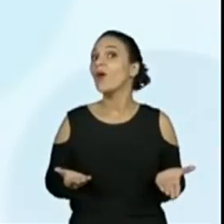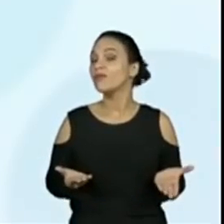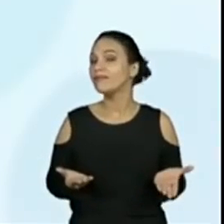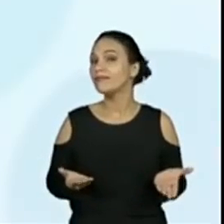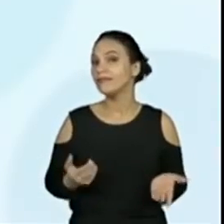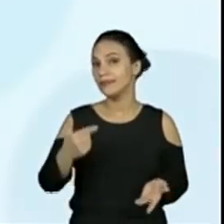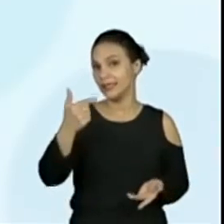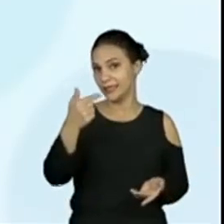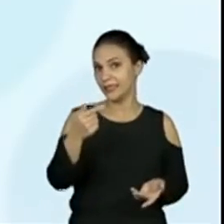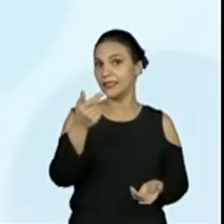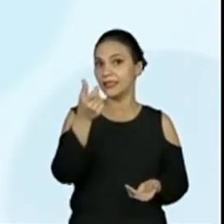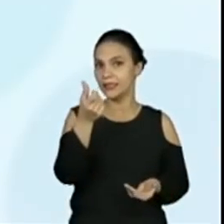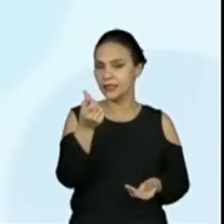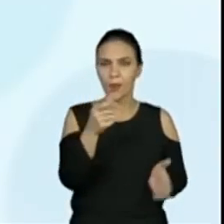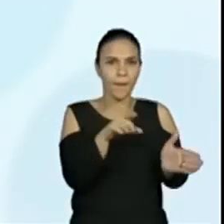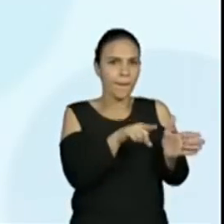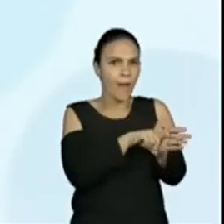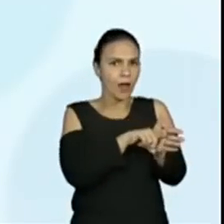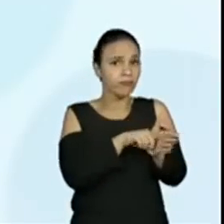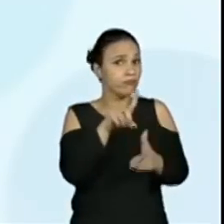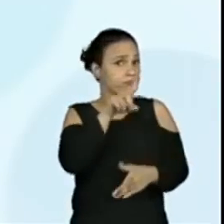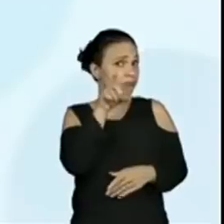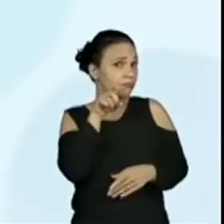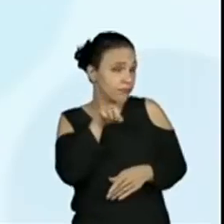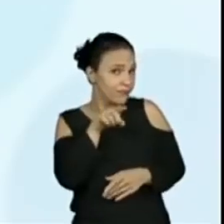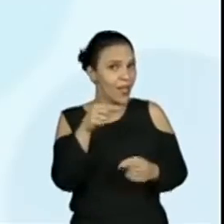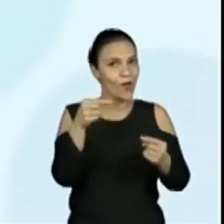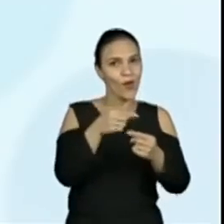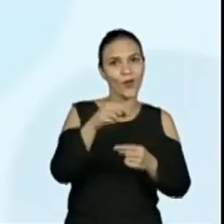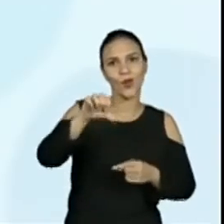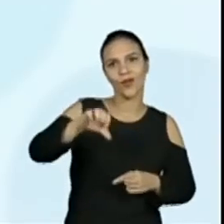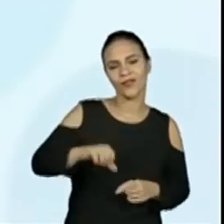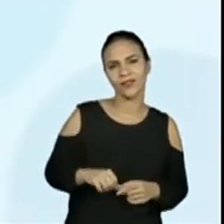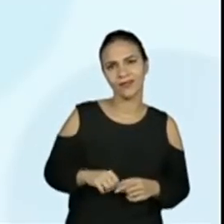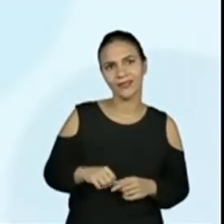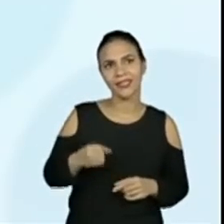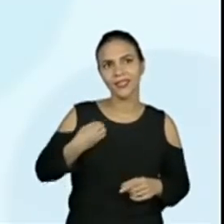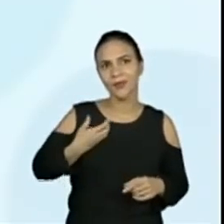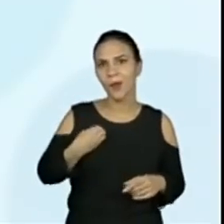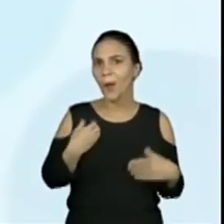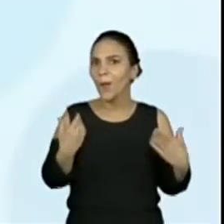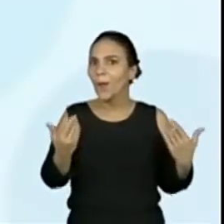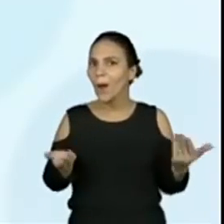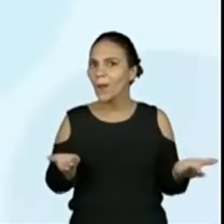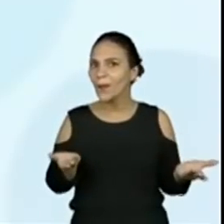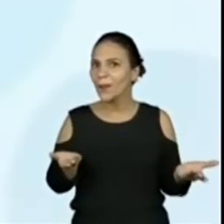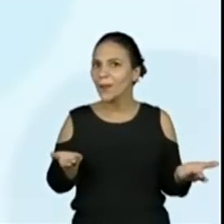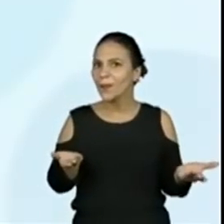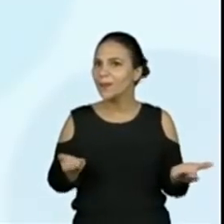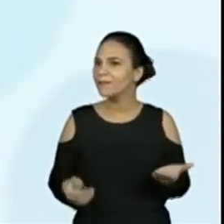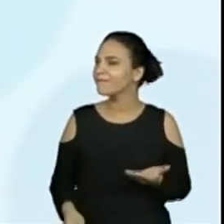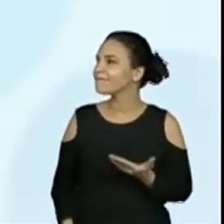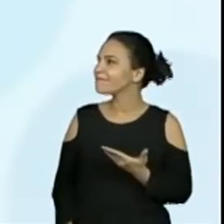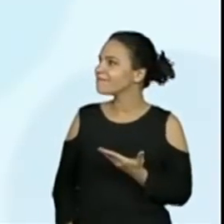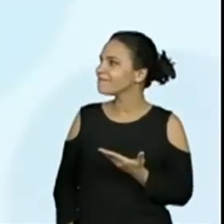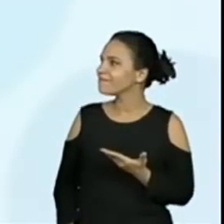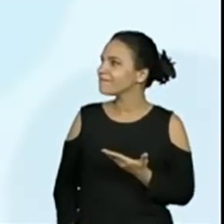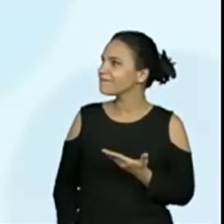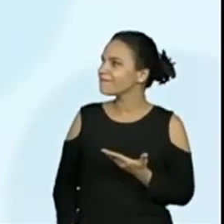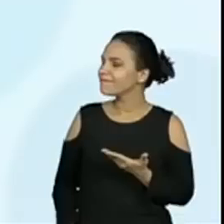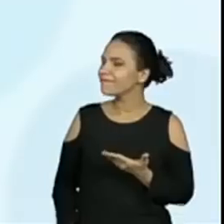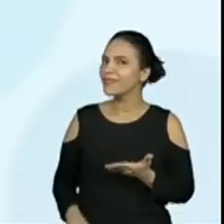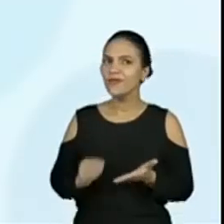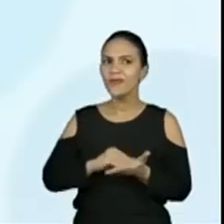é igual a 9. E aí? Que número é esse que está faltando aqui? E aí?